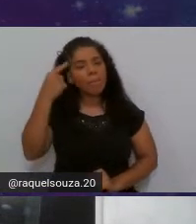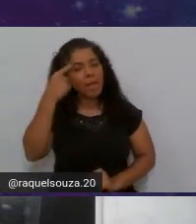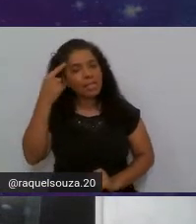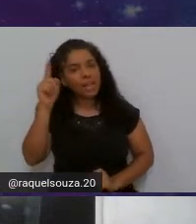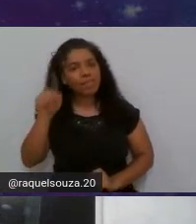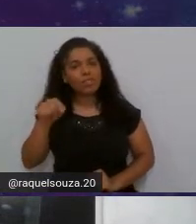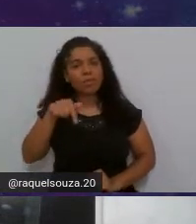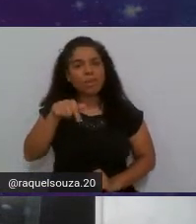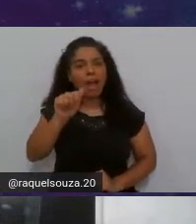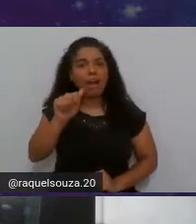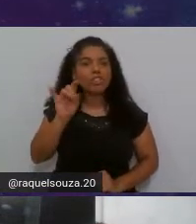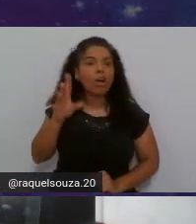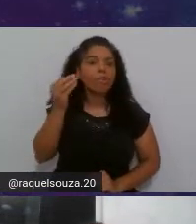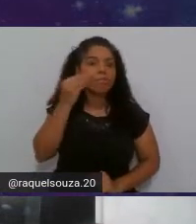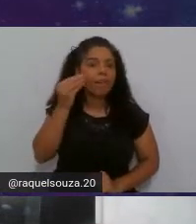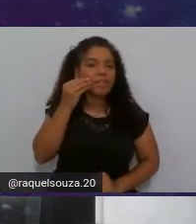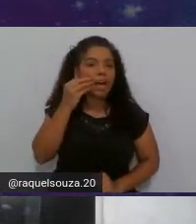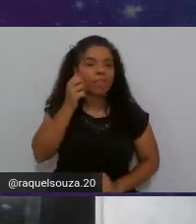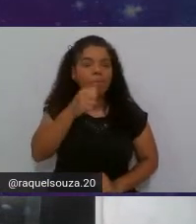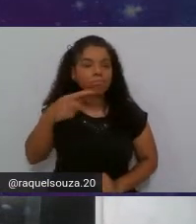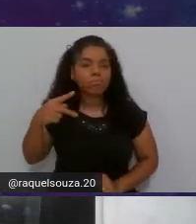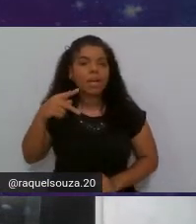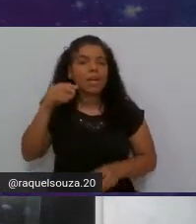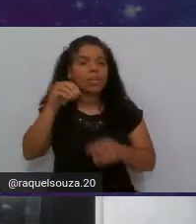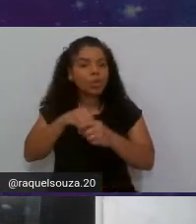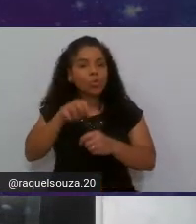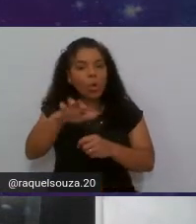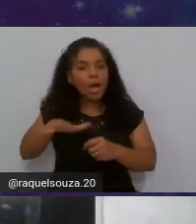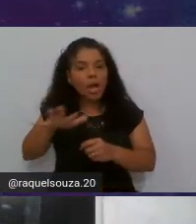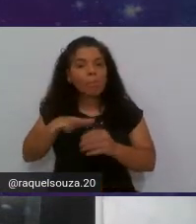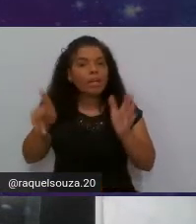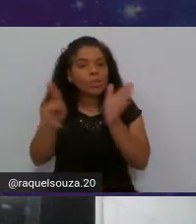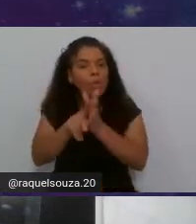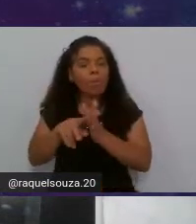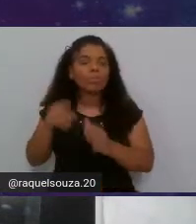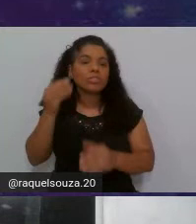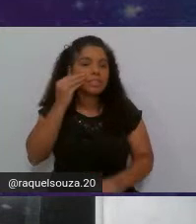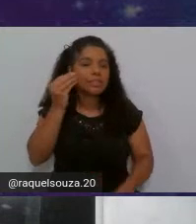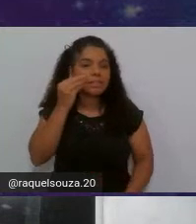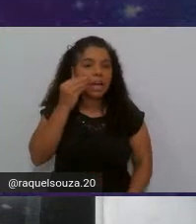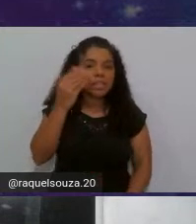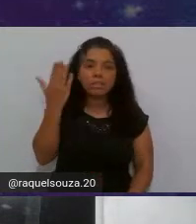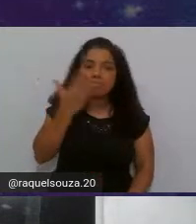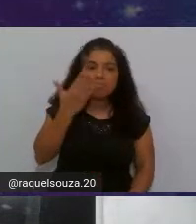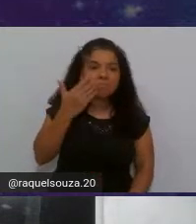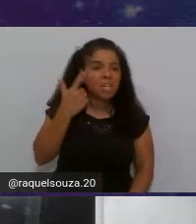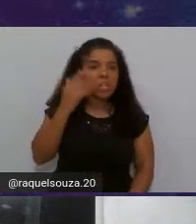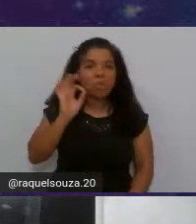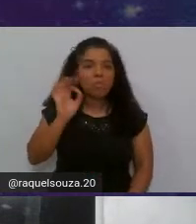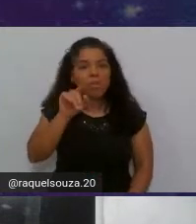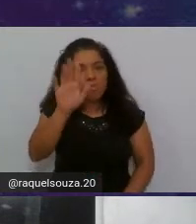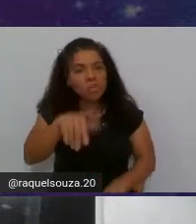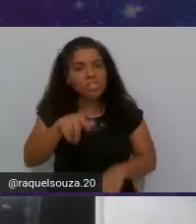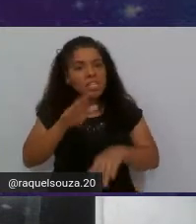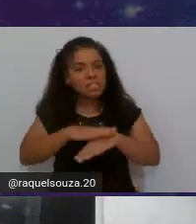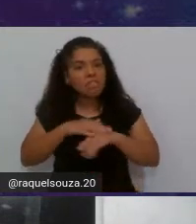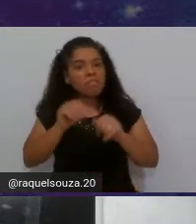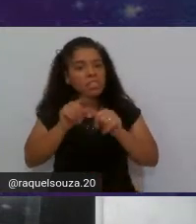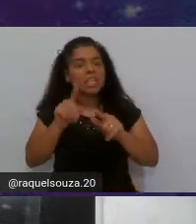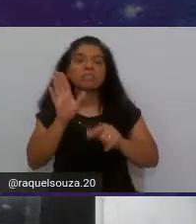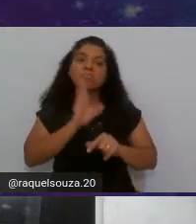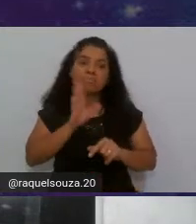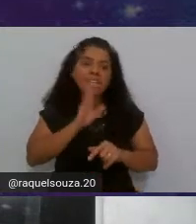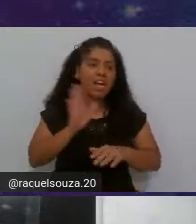testava a aplicação quando estivesse pronto no ambiente deles de teste, eu não via vocês fazendo isso, que legal, vocês